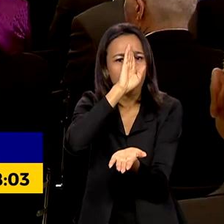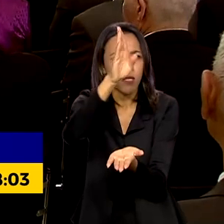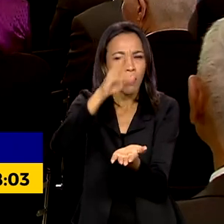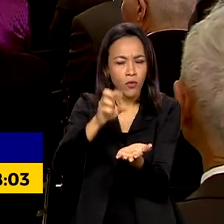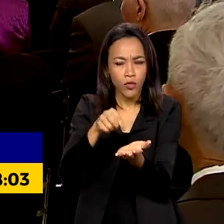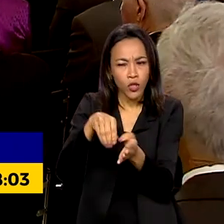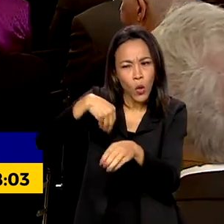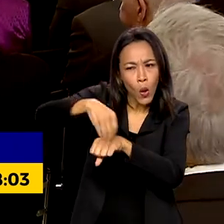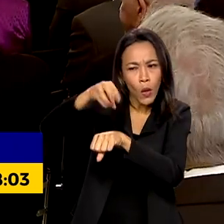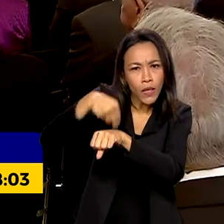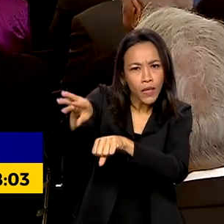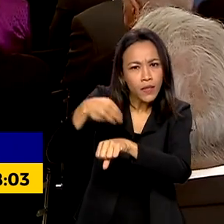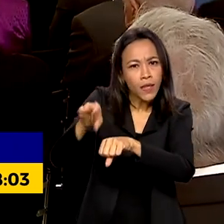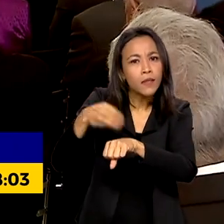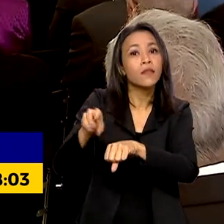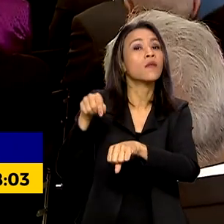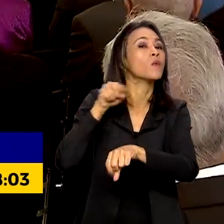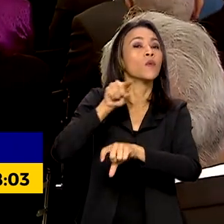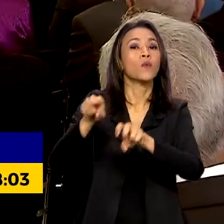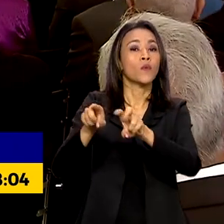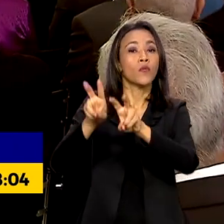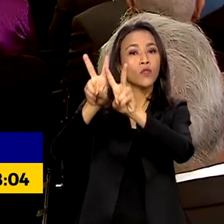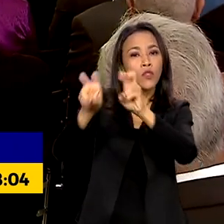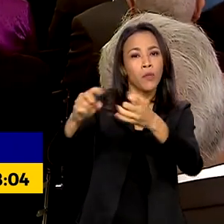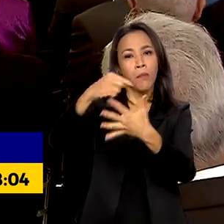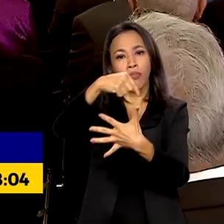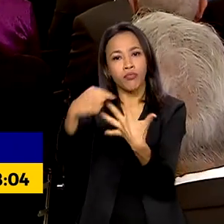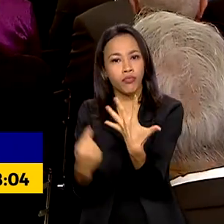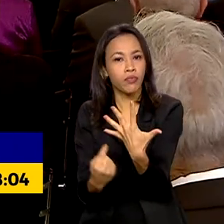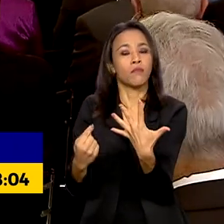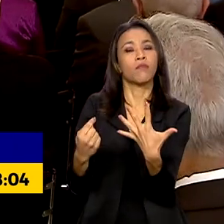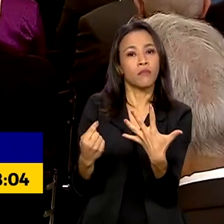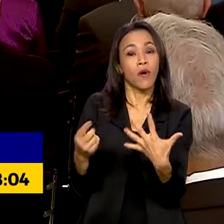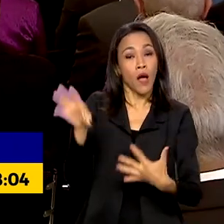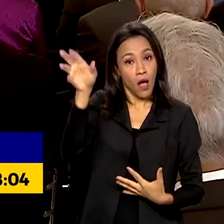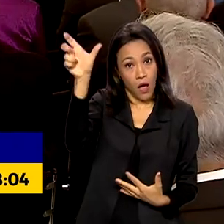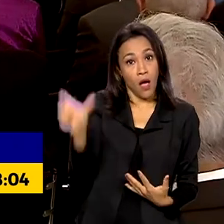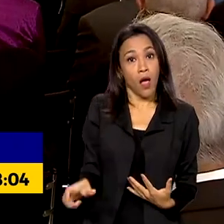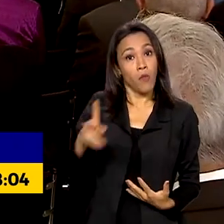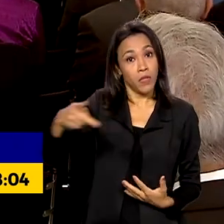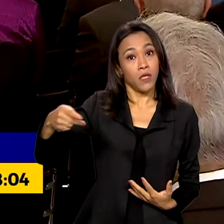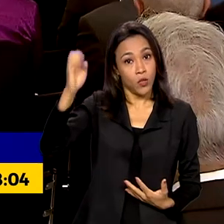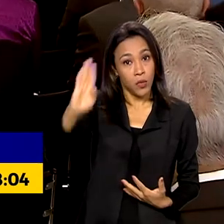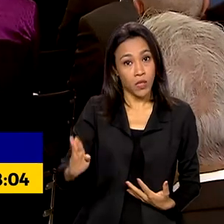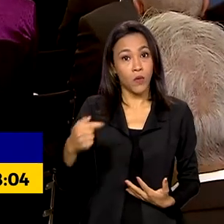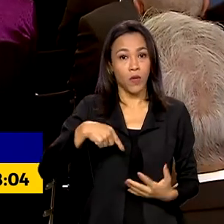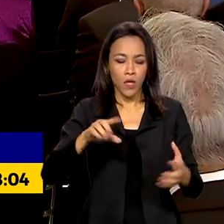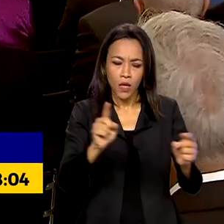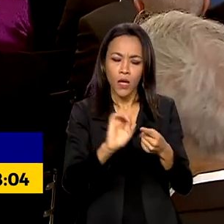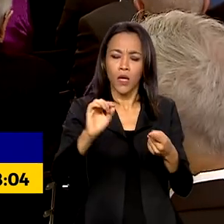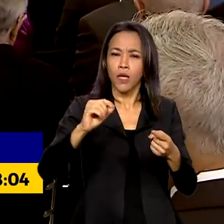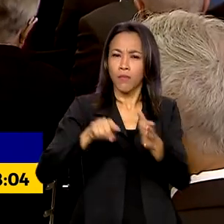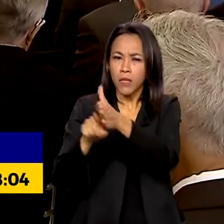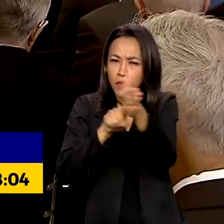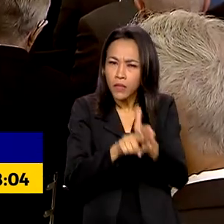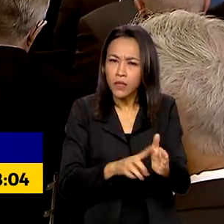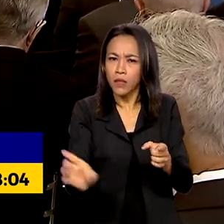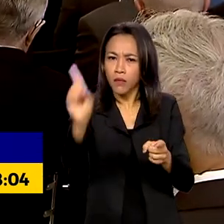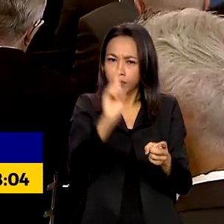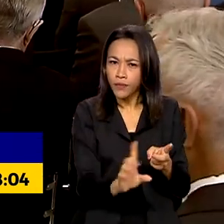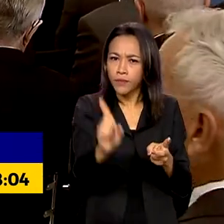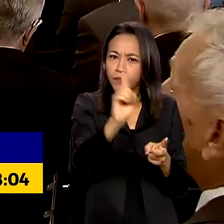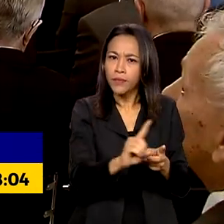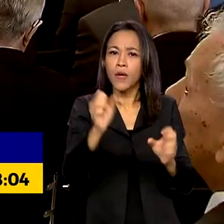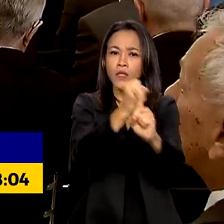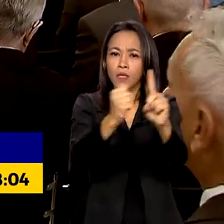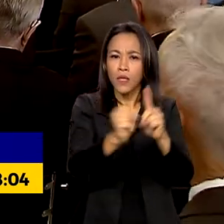científico do presidente da República. Esse conselho, que reúne a comunidade científica, a sociedade civil e o setor